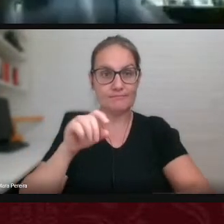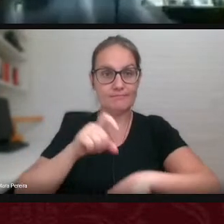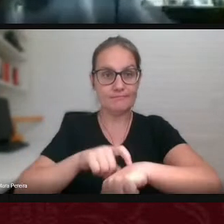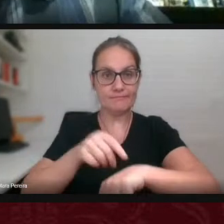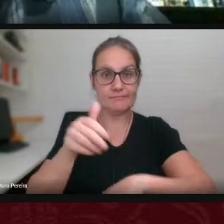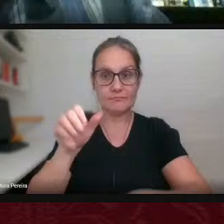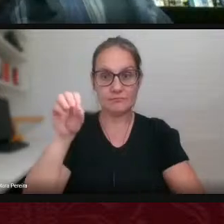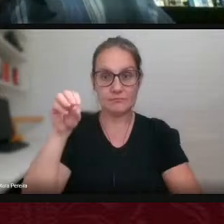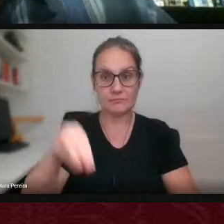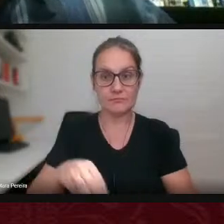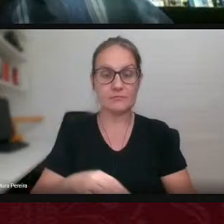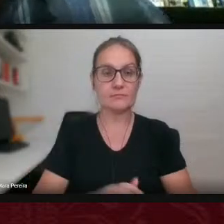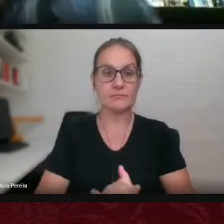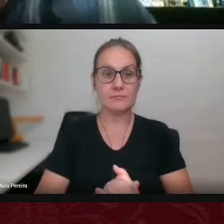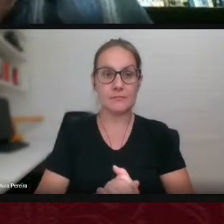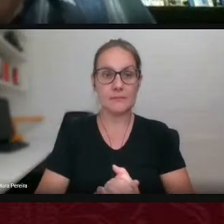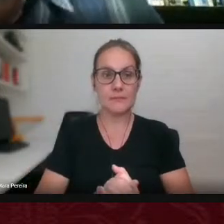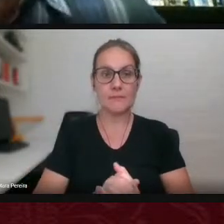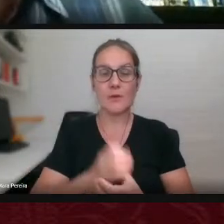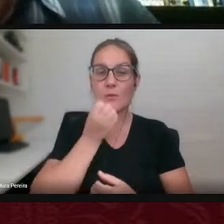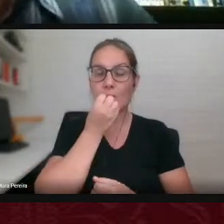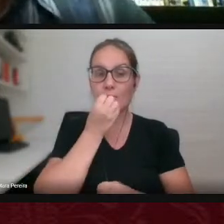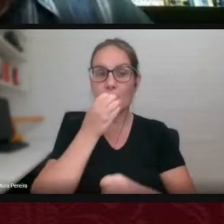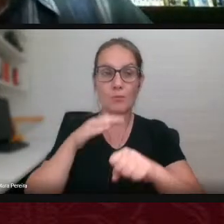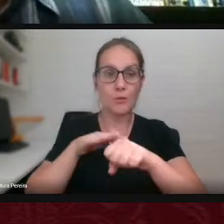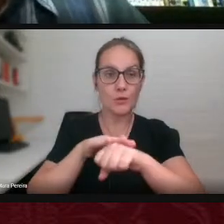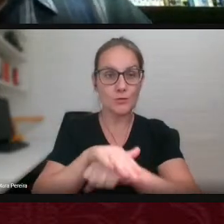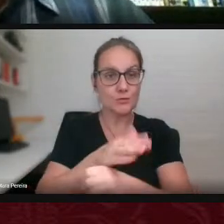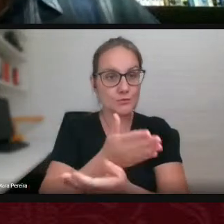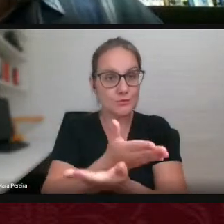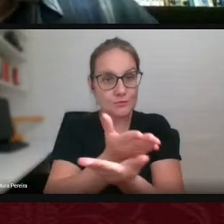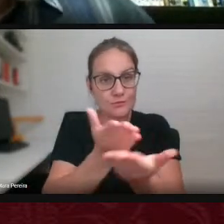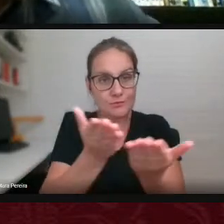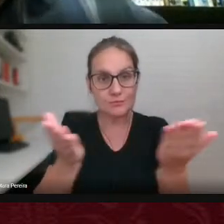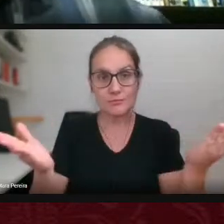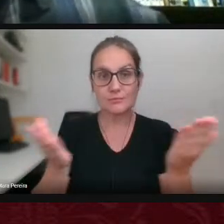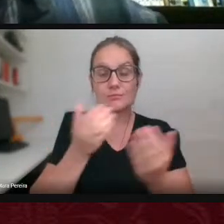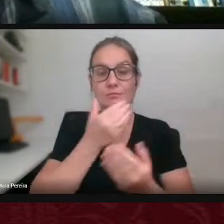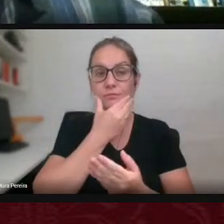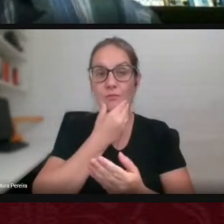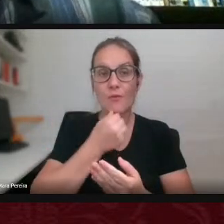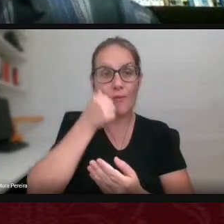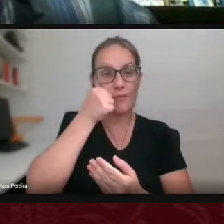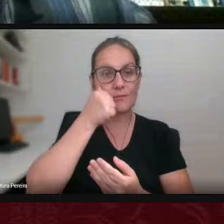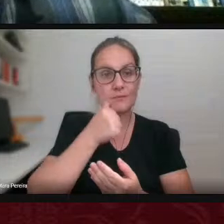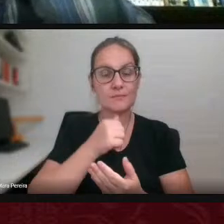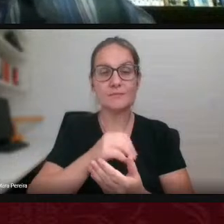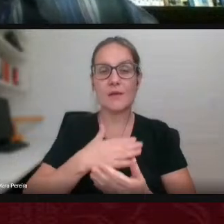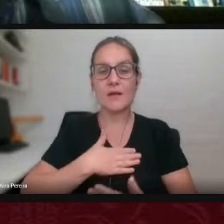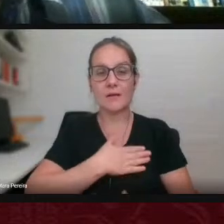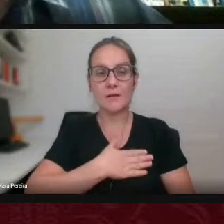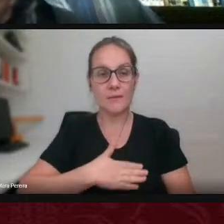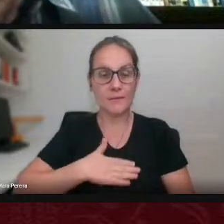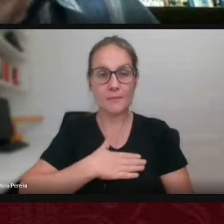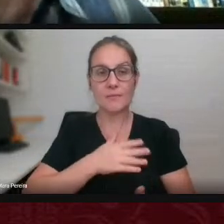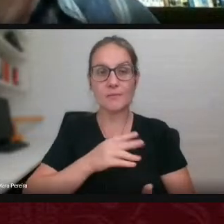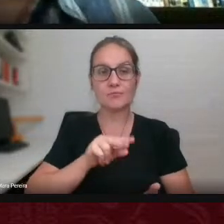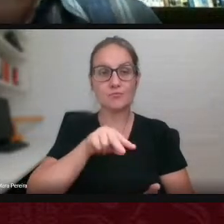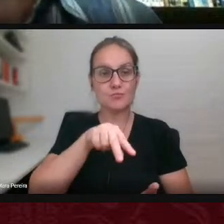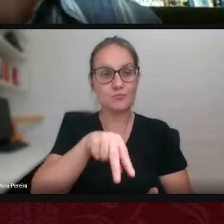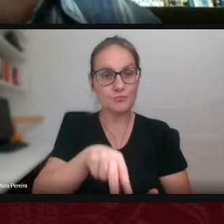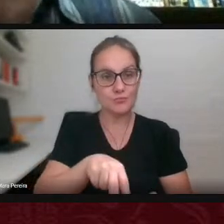Bem, boa noite a todas e todos. É uma satisfação muito grande estar aqui